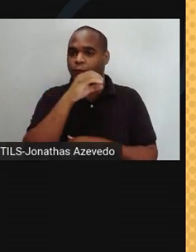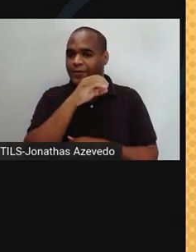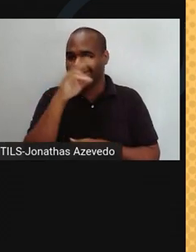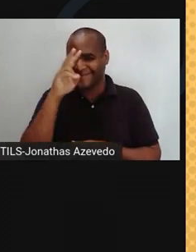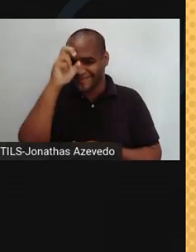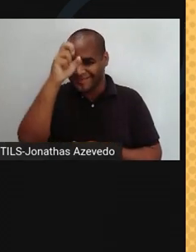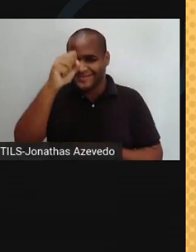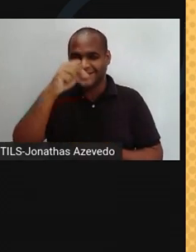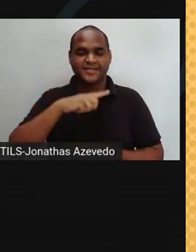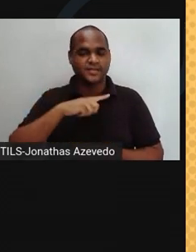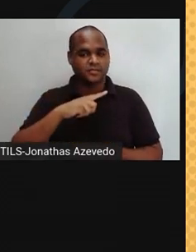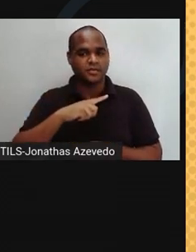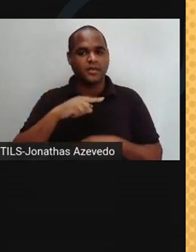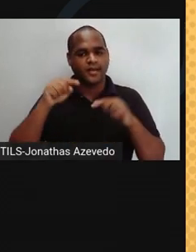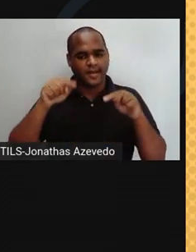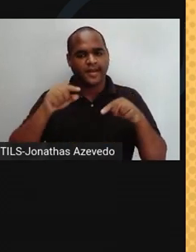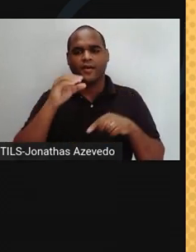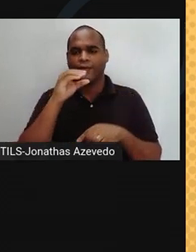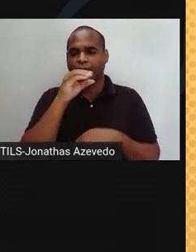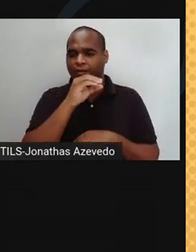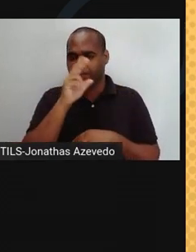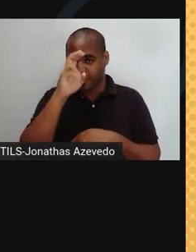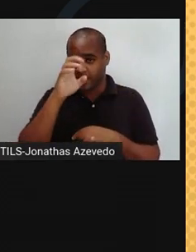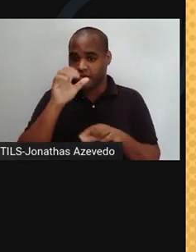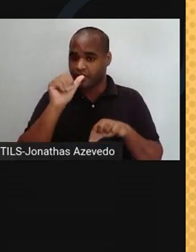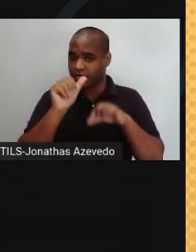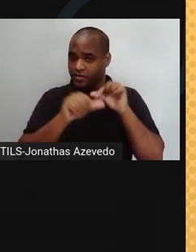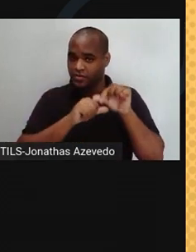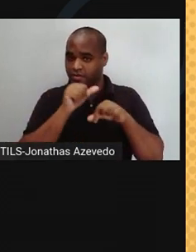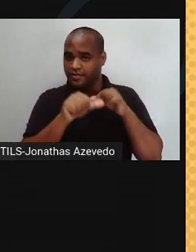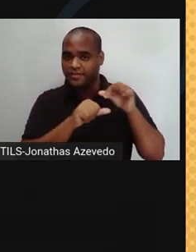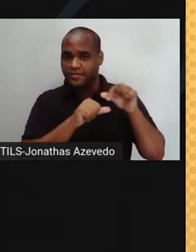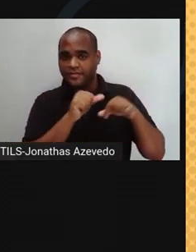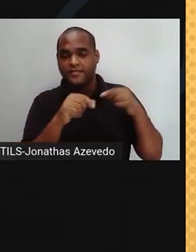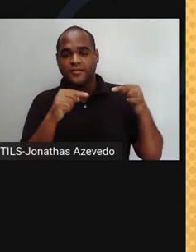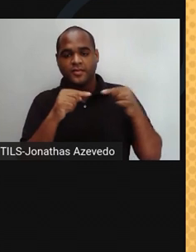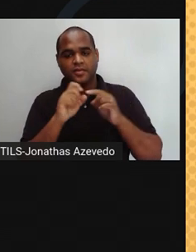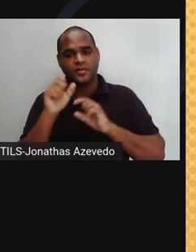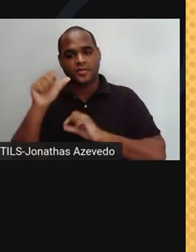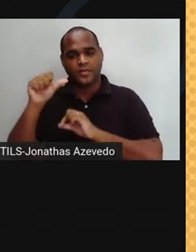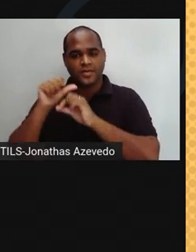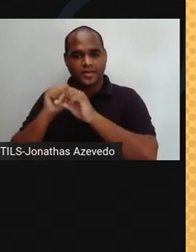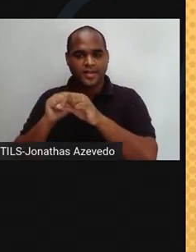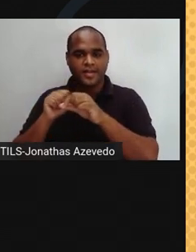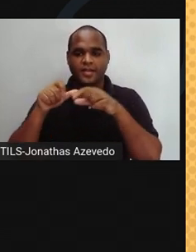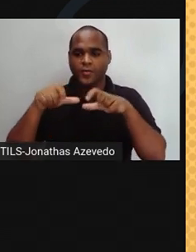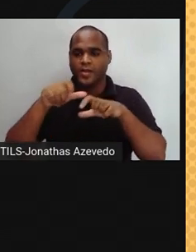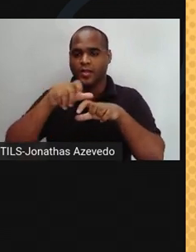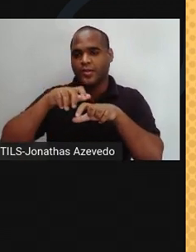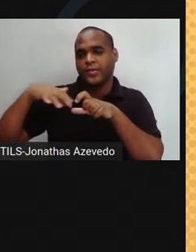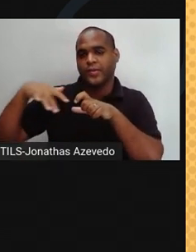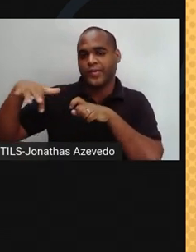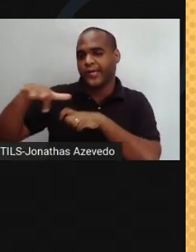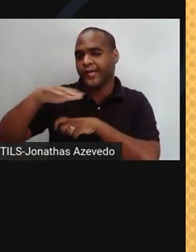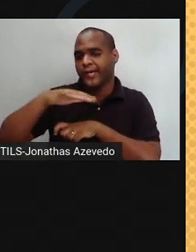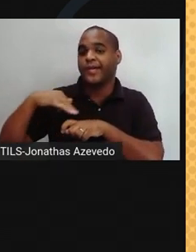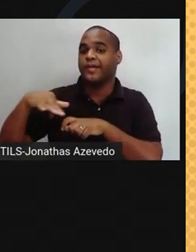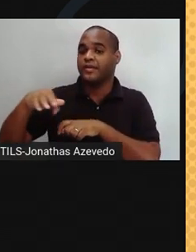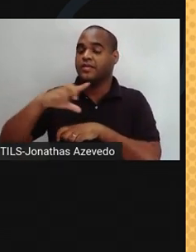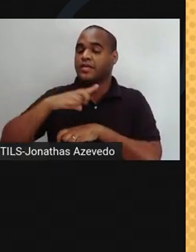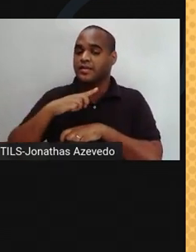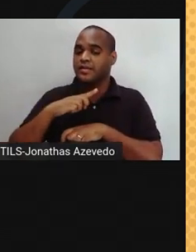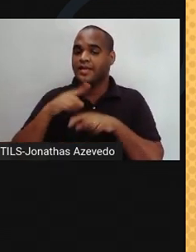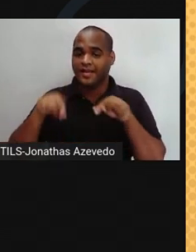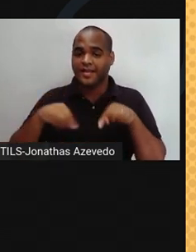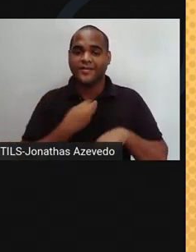A matéria em estado gasoso pode mudar de volume e de forma, ocupando todo o espaço do recipiente no